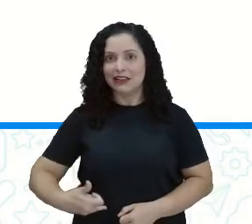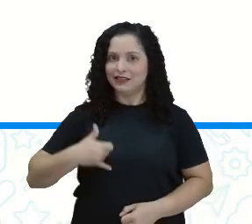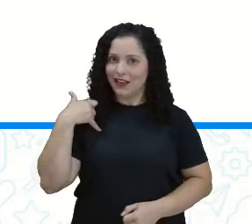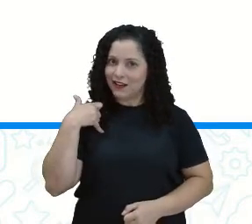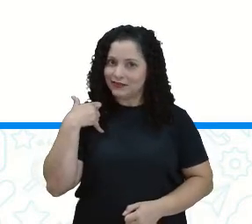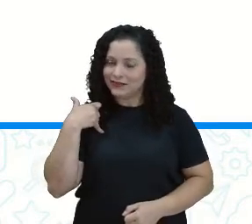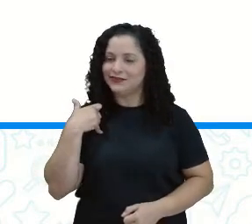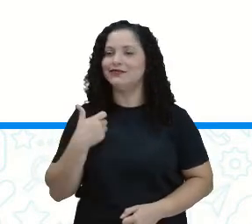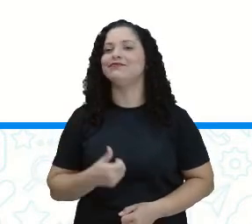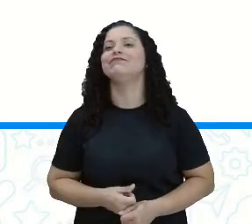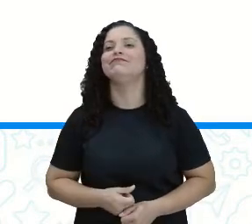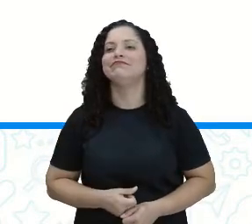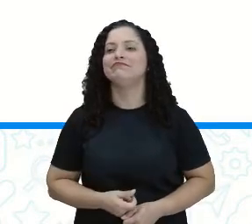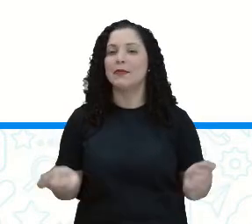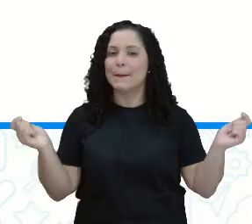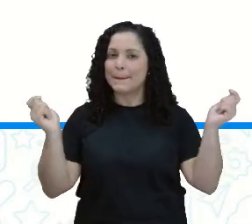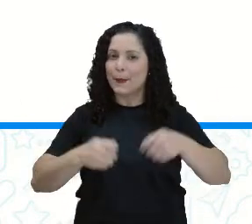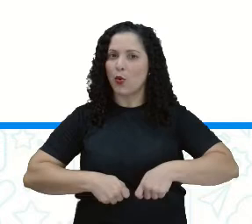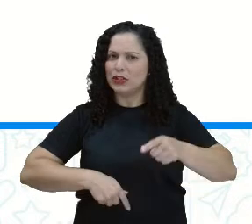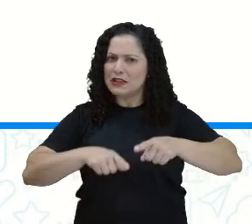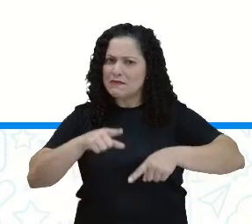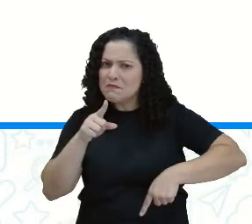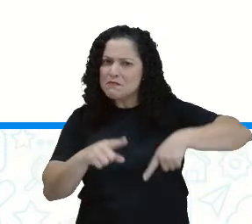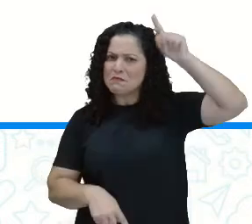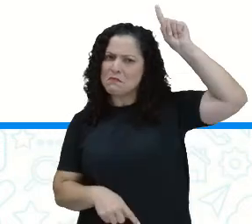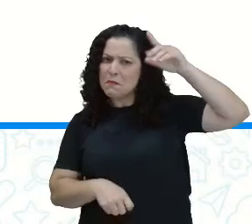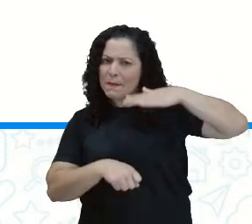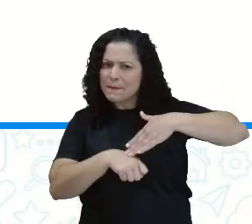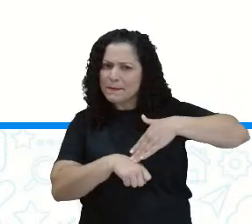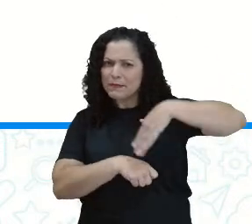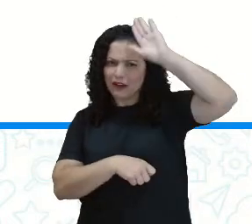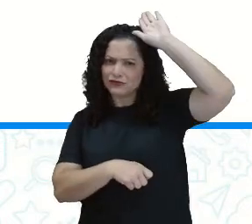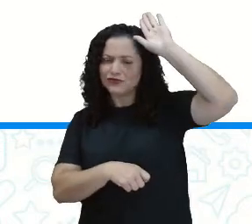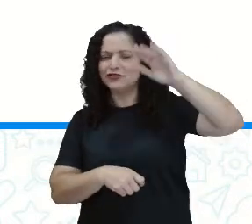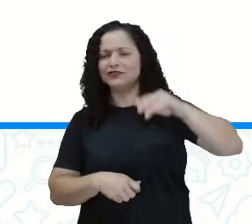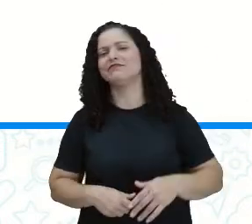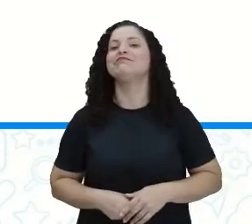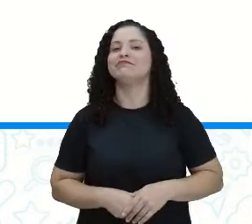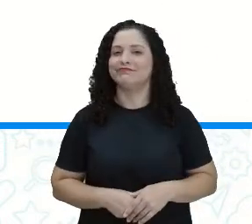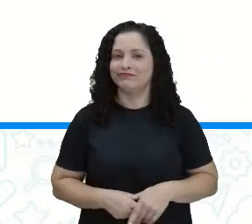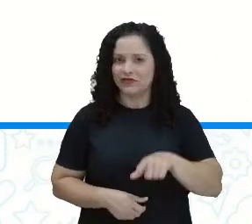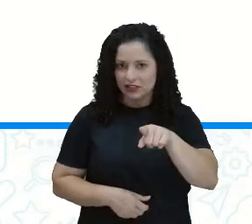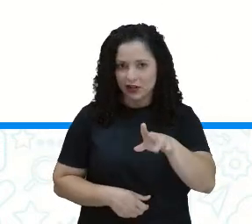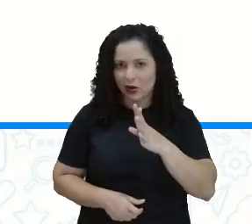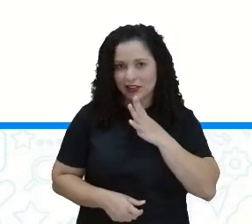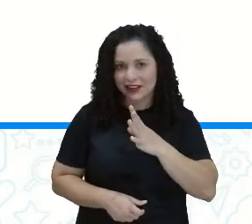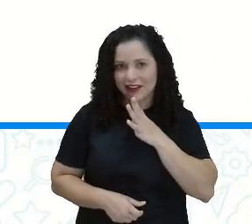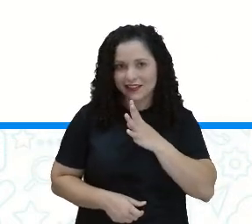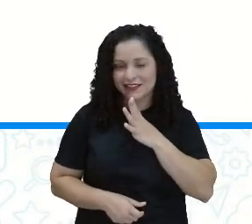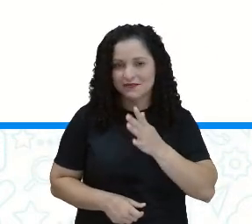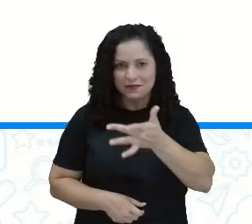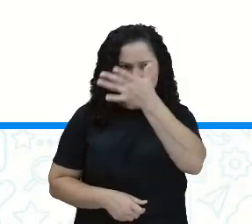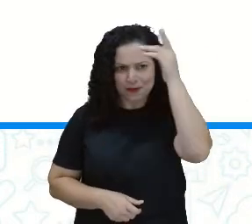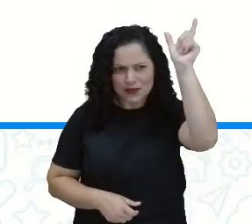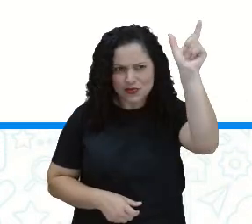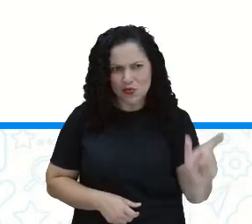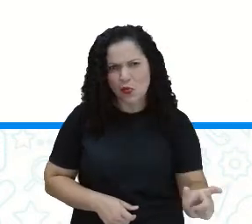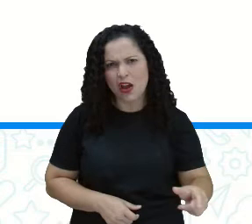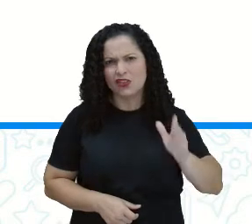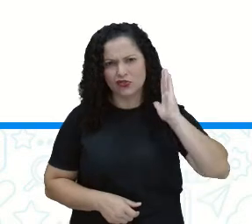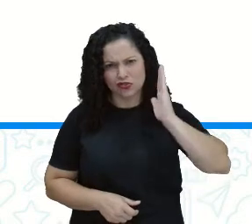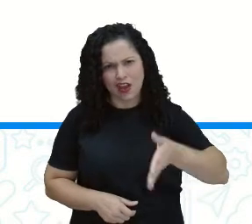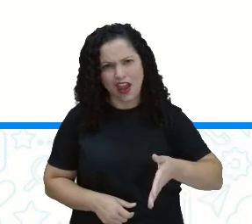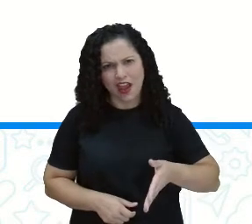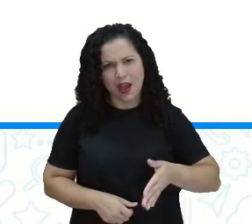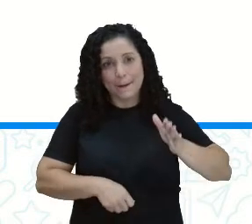E podem até passar dos 100. Incrível. Você conhece alguma história? Conhece alguém que tem